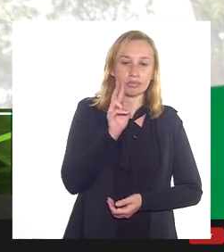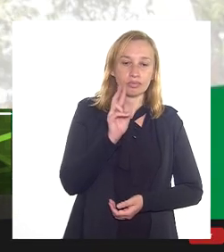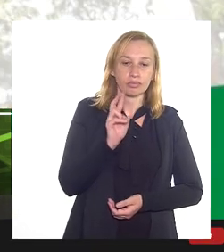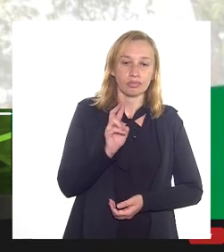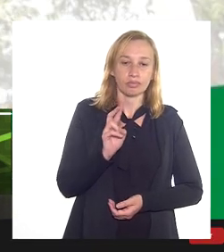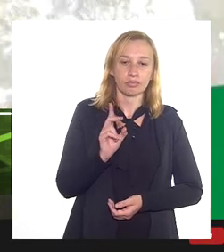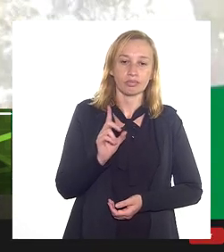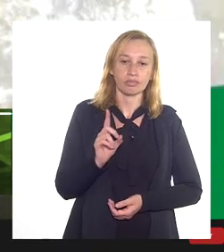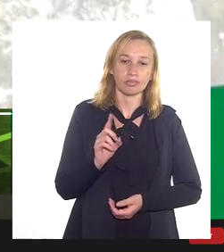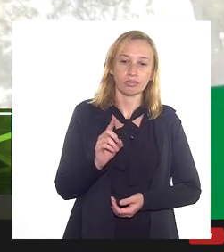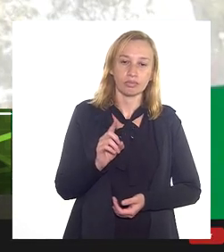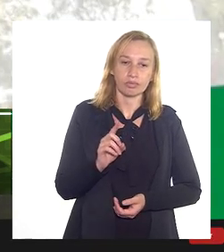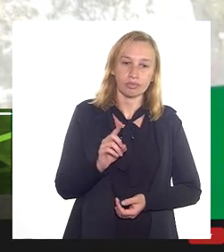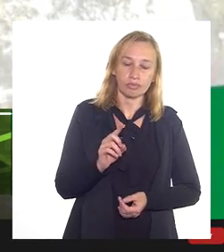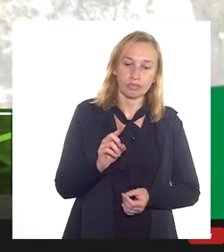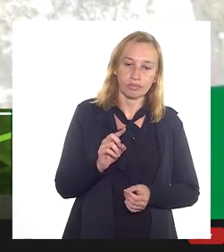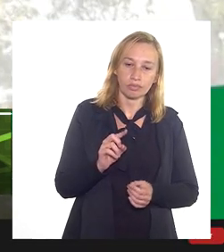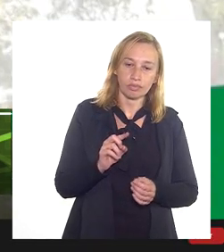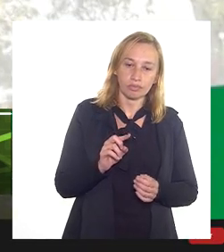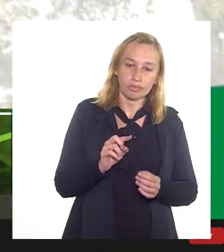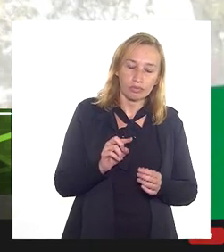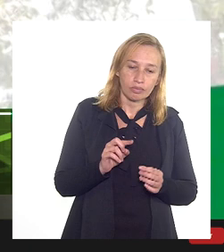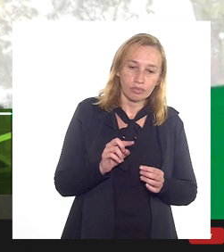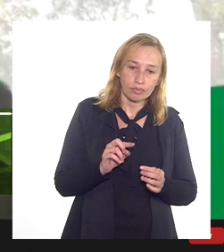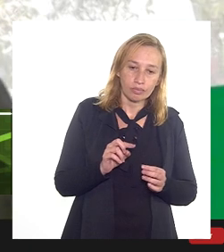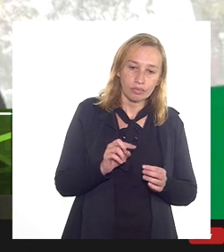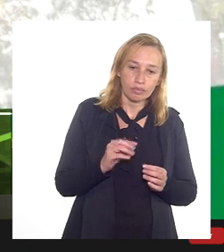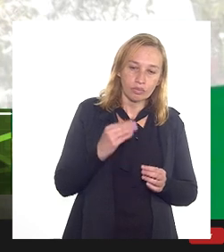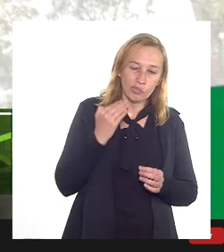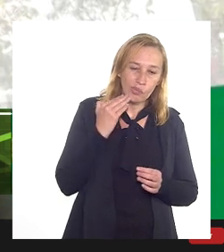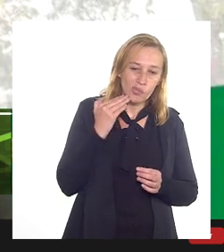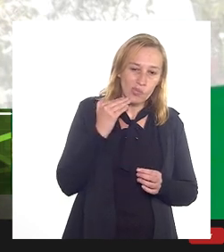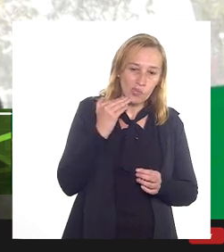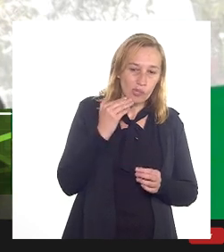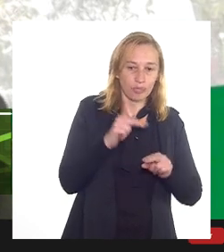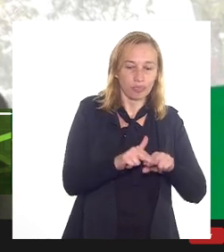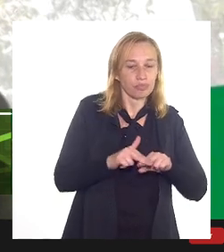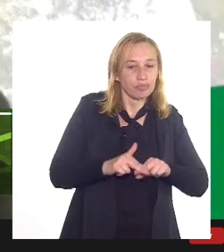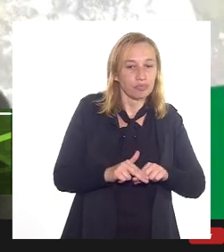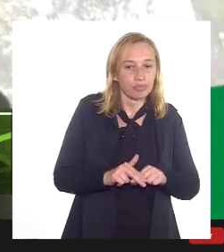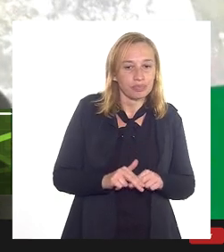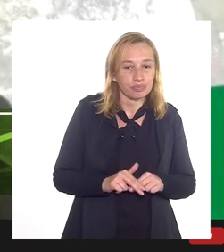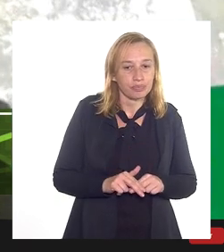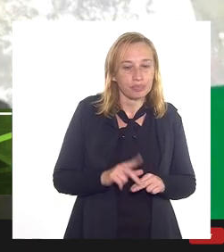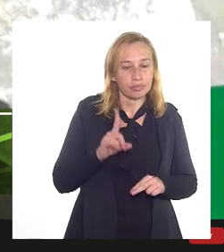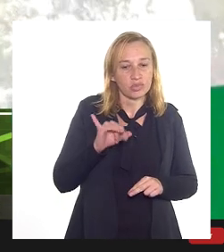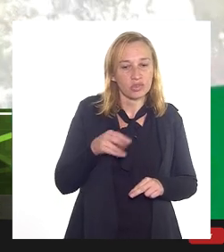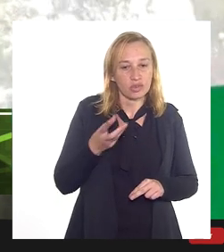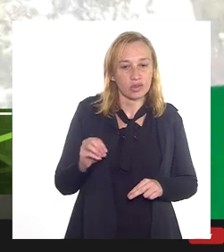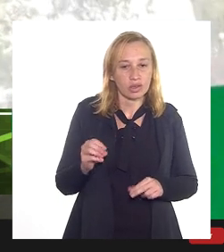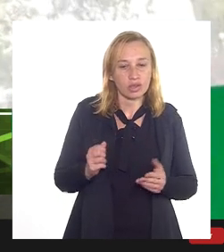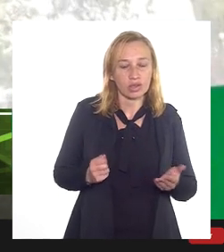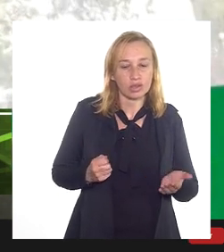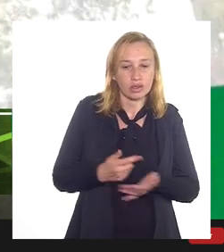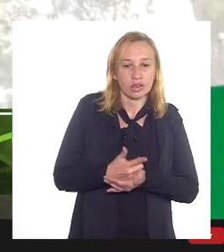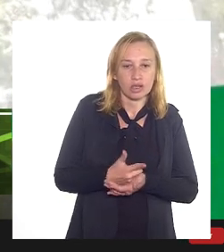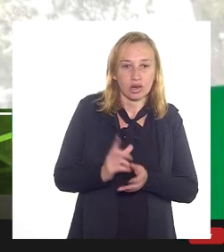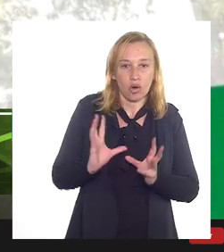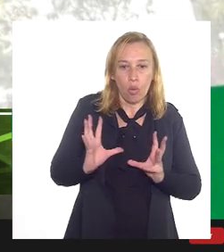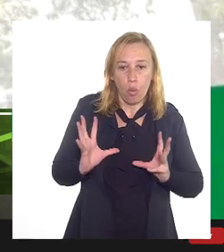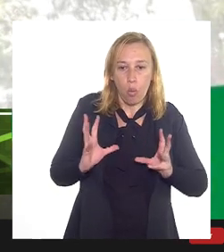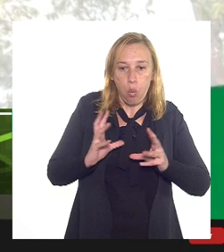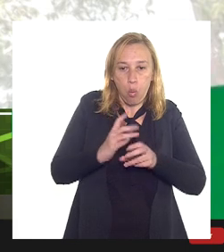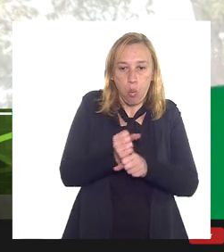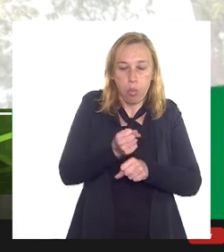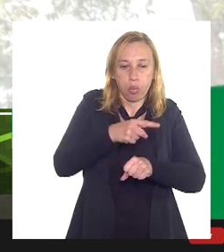deu, ou melhor, ela distorceu, ela foi distorcida em razão da dedutibilidade do gasto exploratório acumulado até